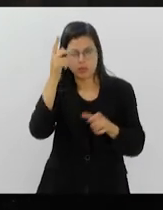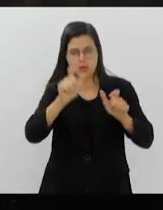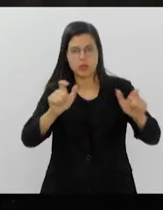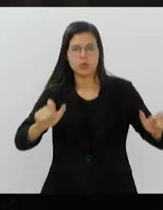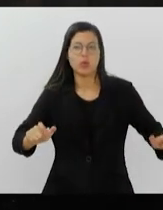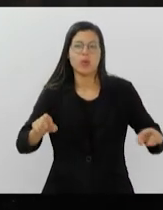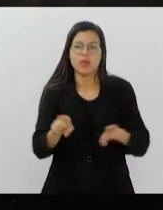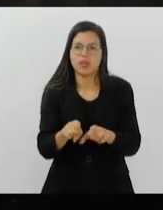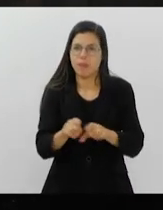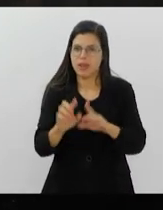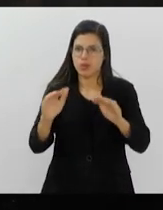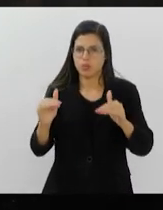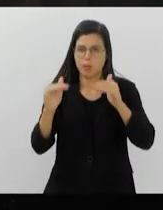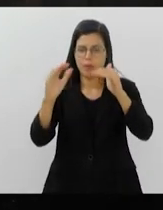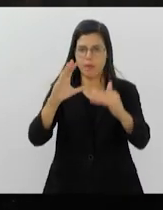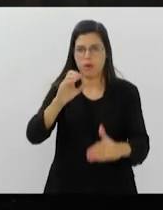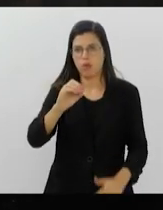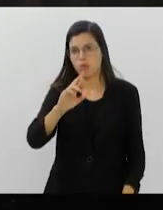Suprema Corte.